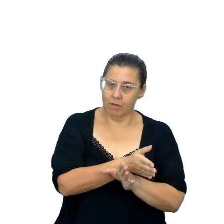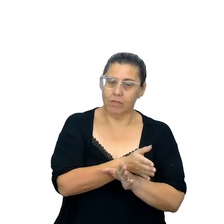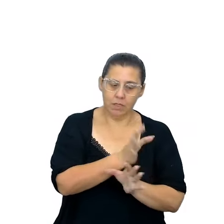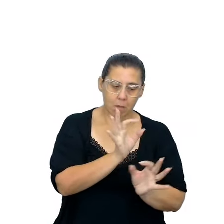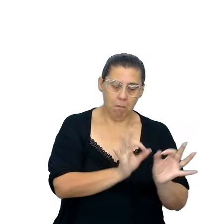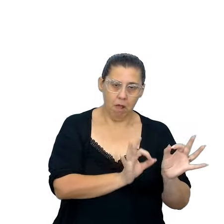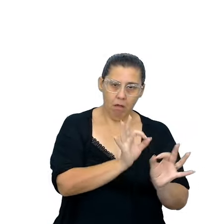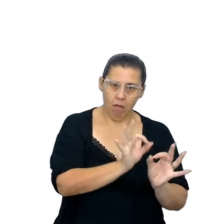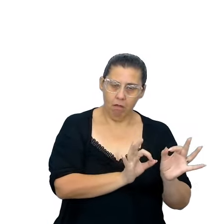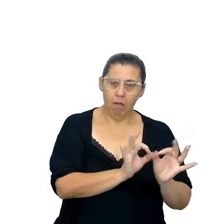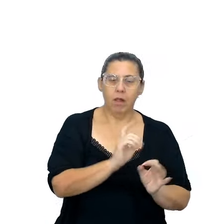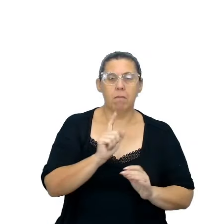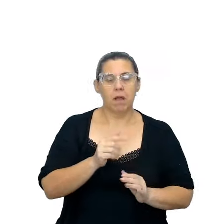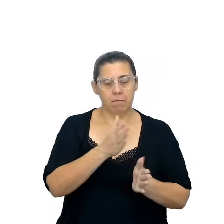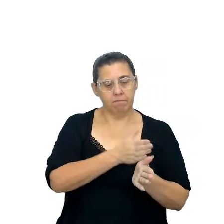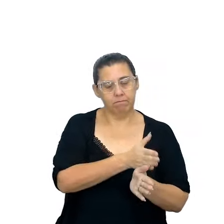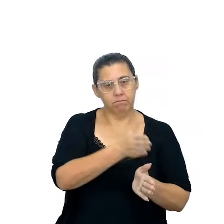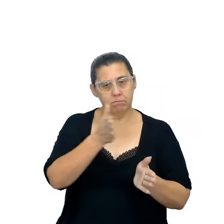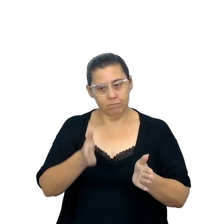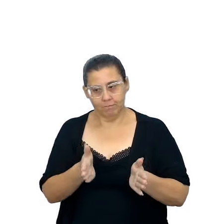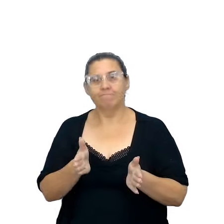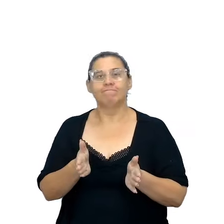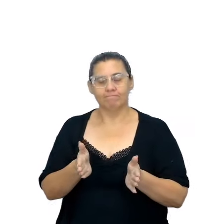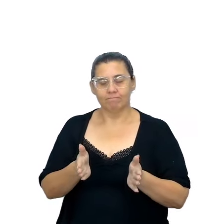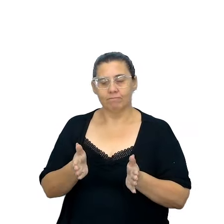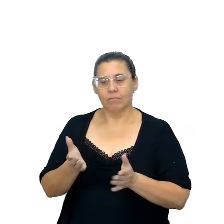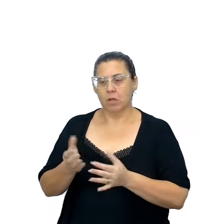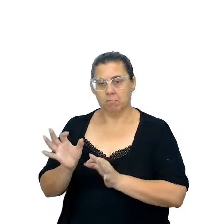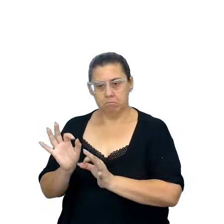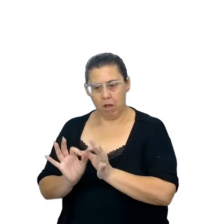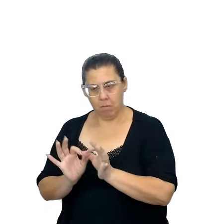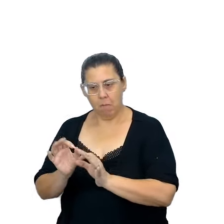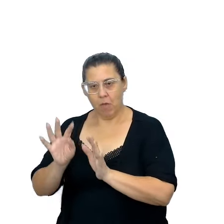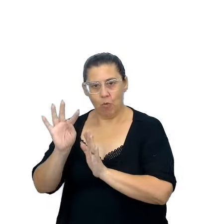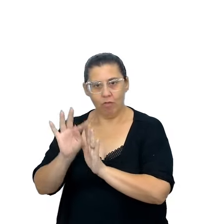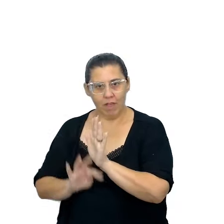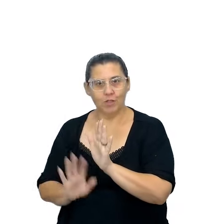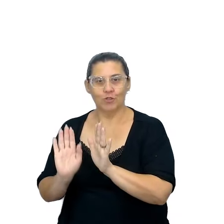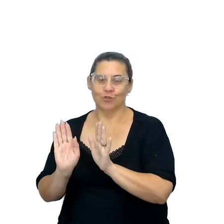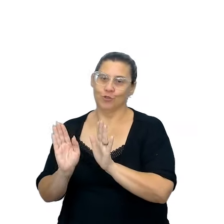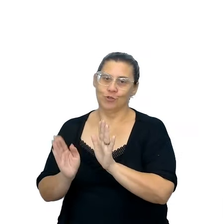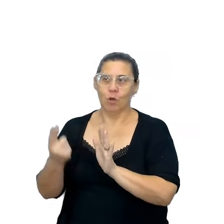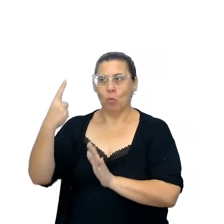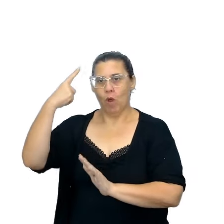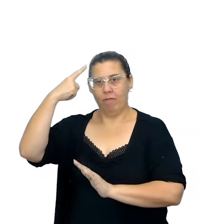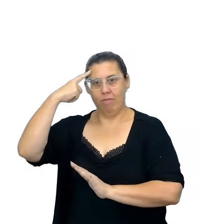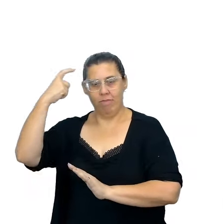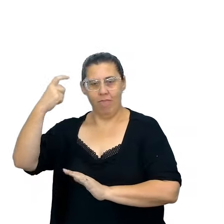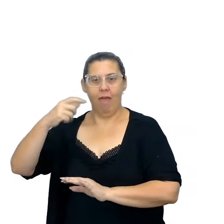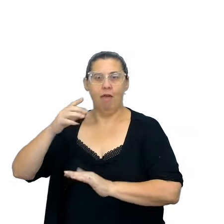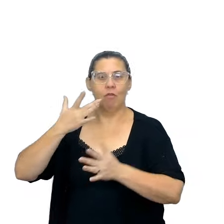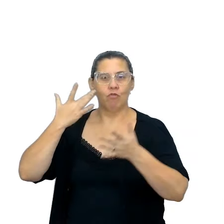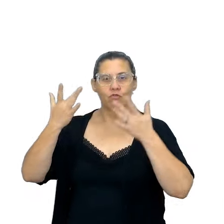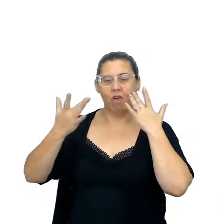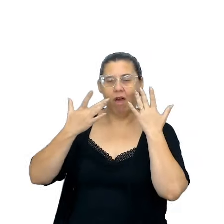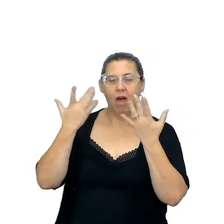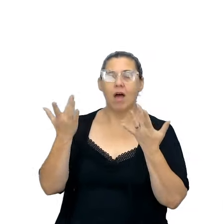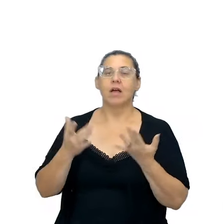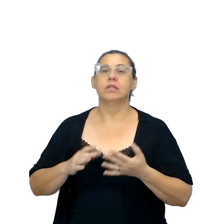planejamento para que se possa, mais adiante, construir um texto com essa ideia de teatro,